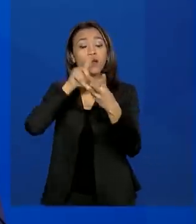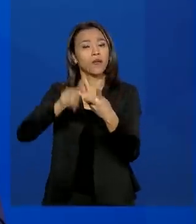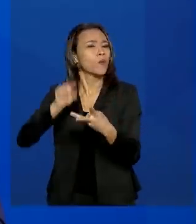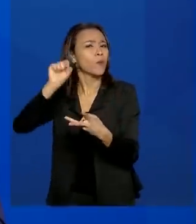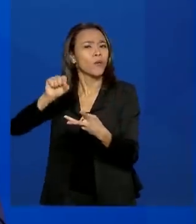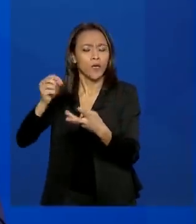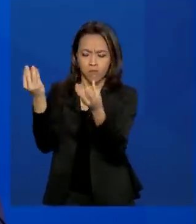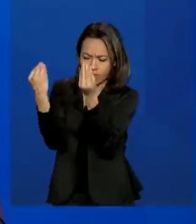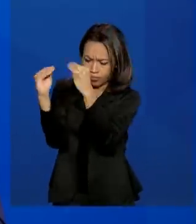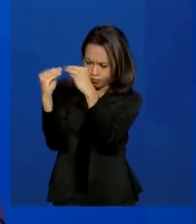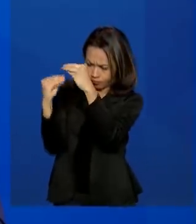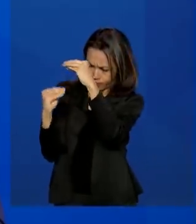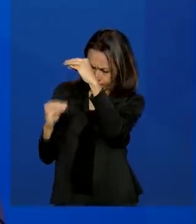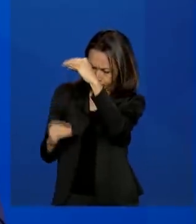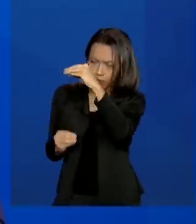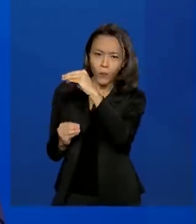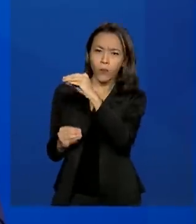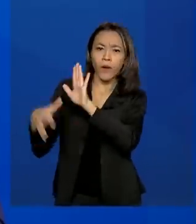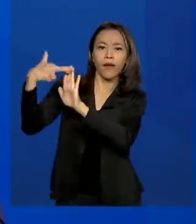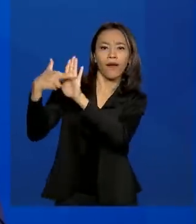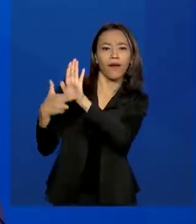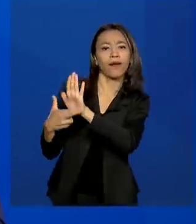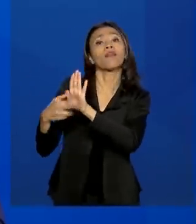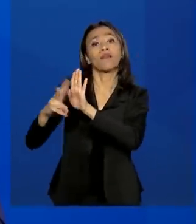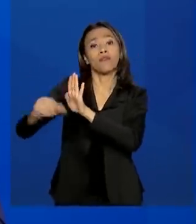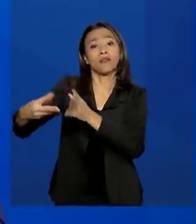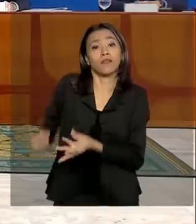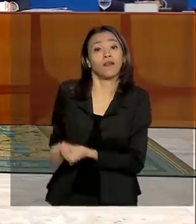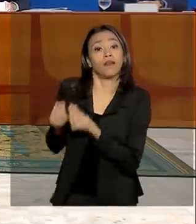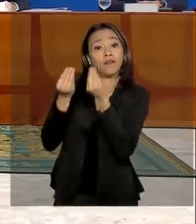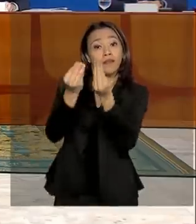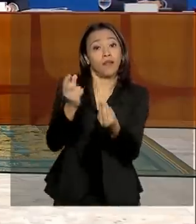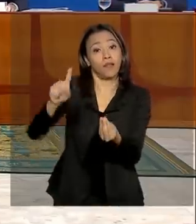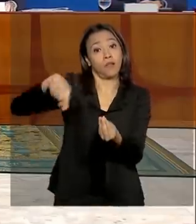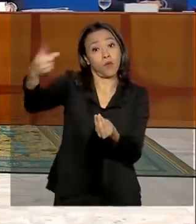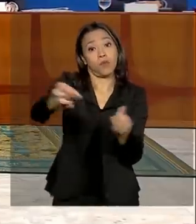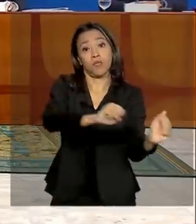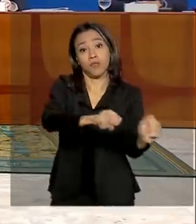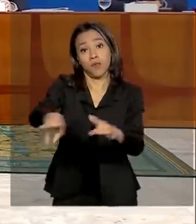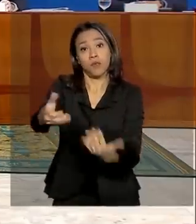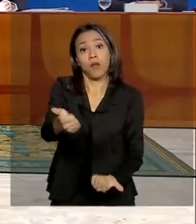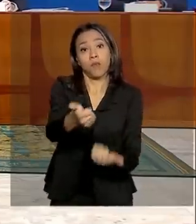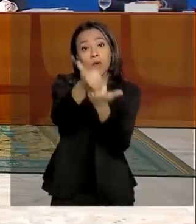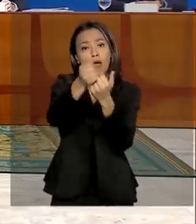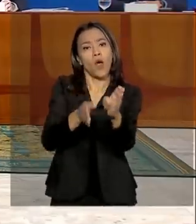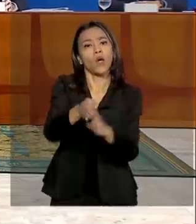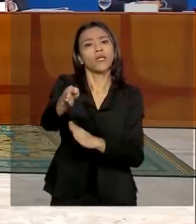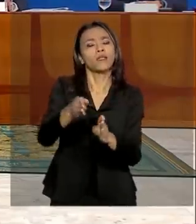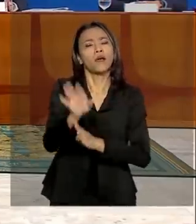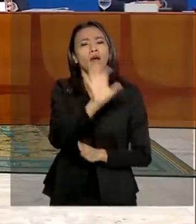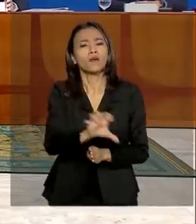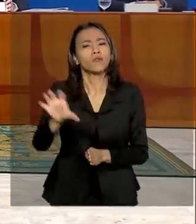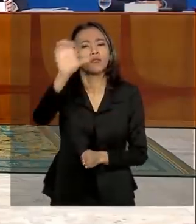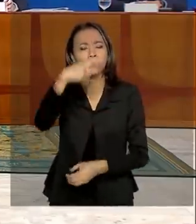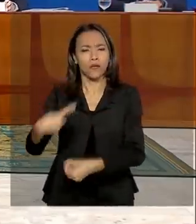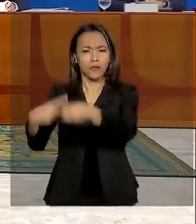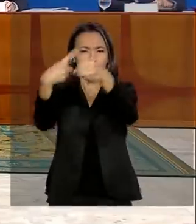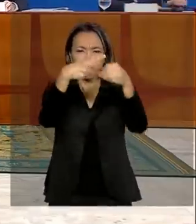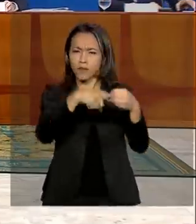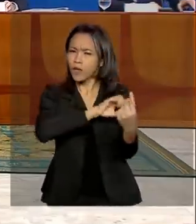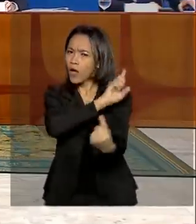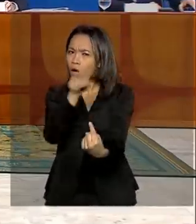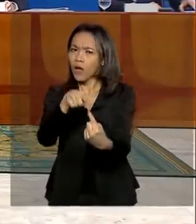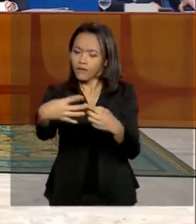diretriz que deve ser entregue na próxima semana para auxiliar os estados e municípios nas medidas de flexibilização